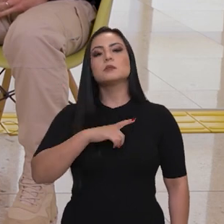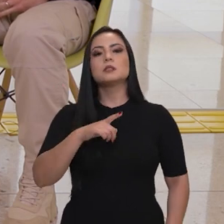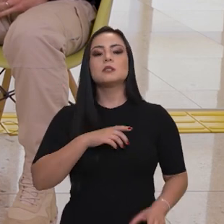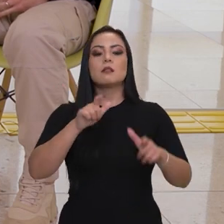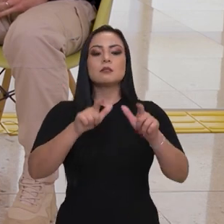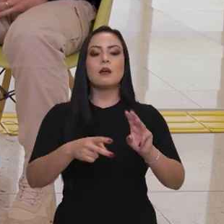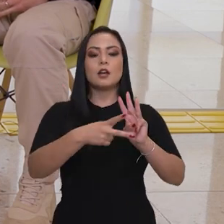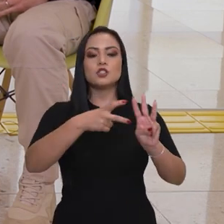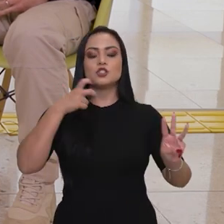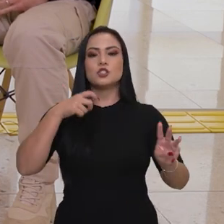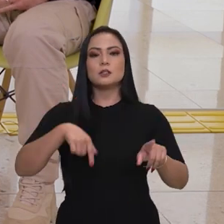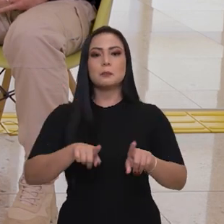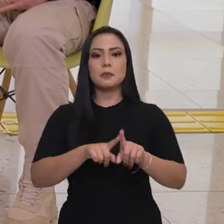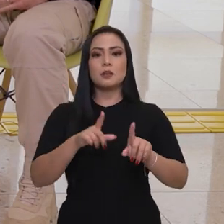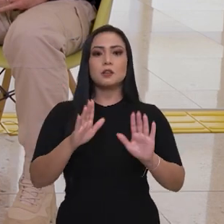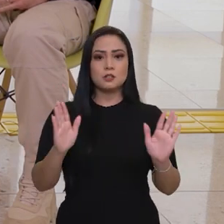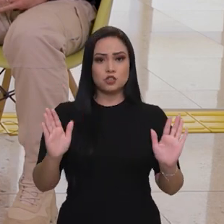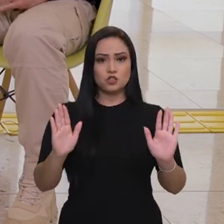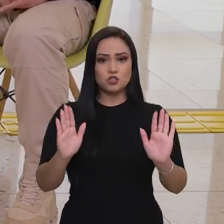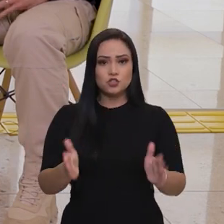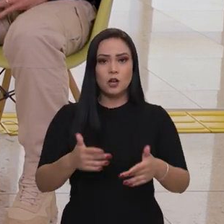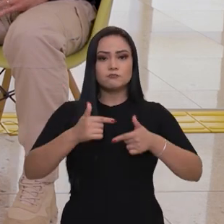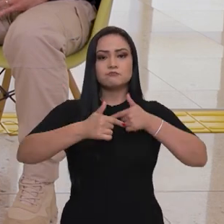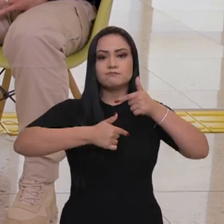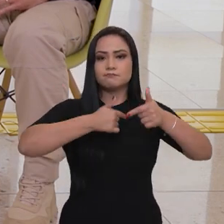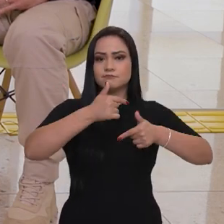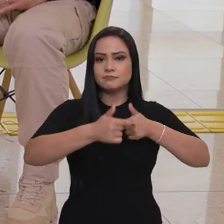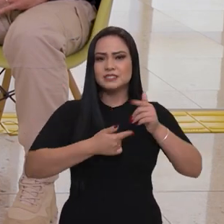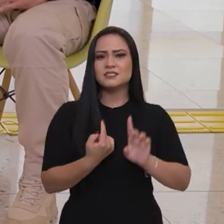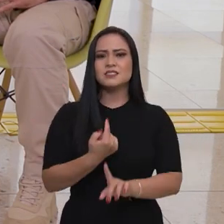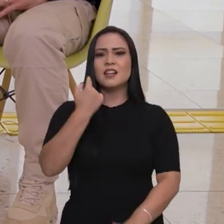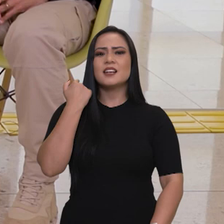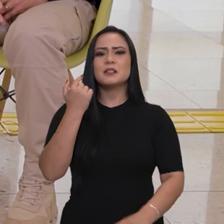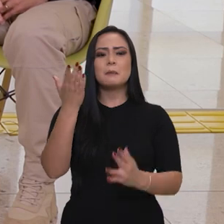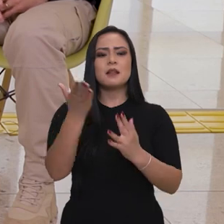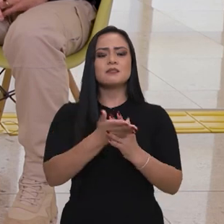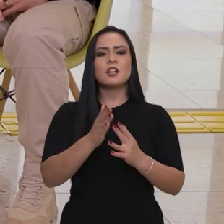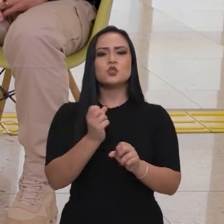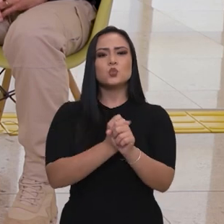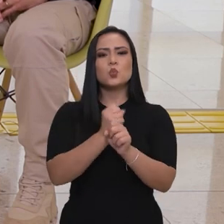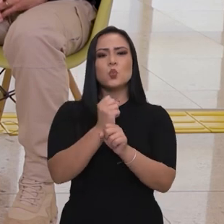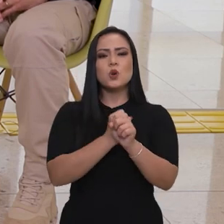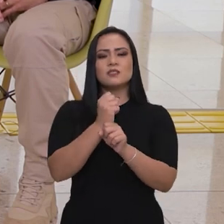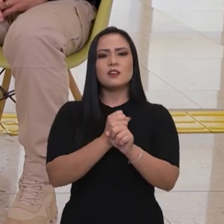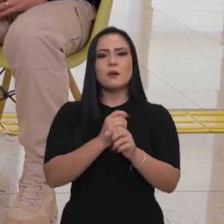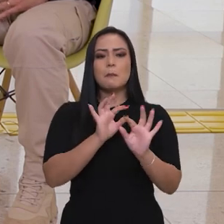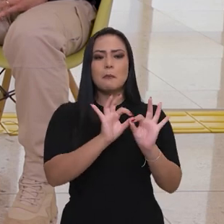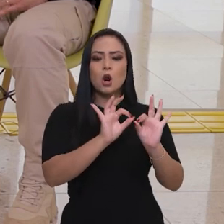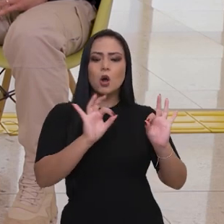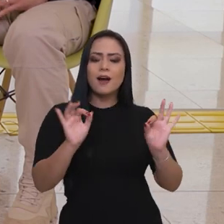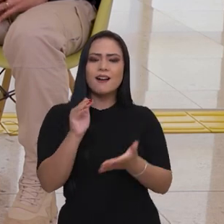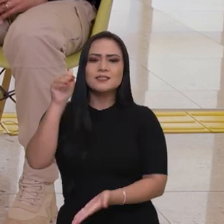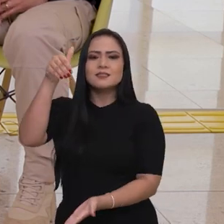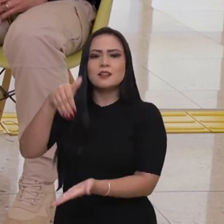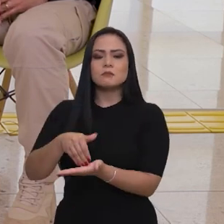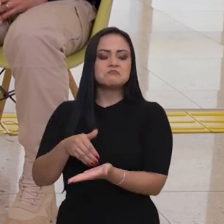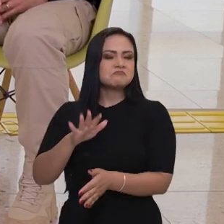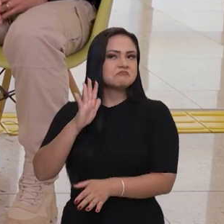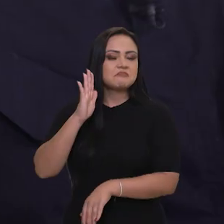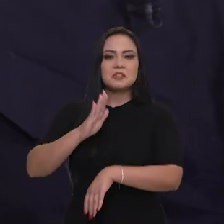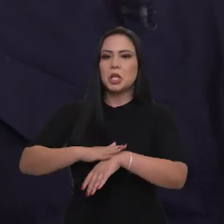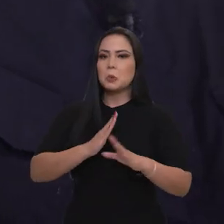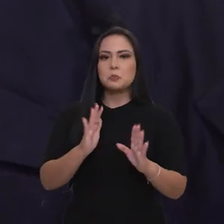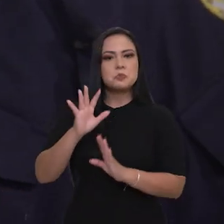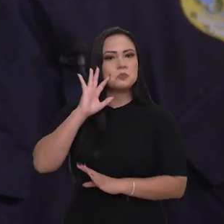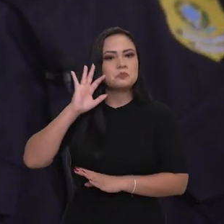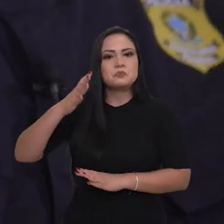com uma operação desde o meio do ano e vai se prolongar por prazo indeterminado no combate ao roubo de